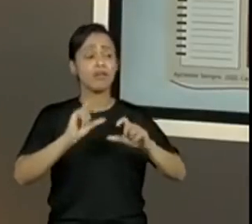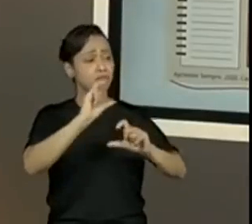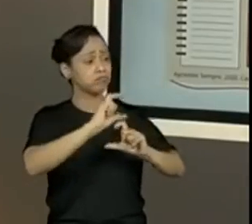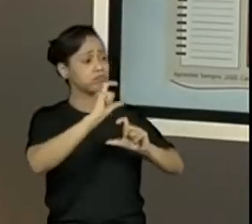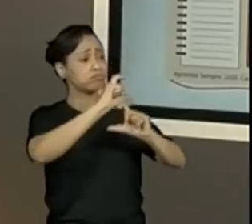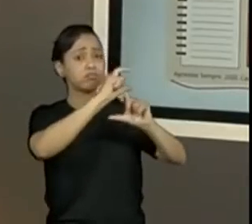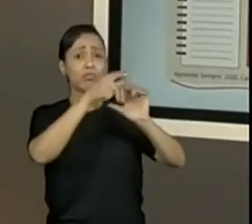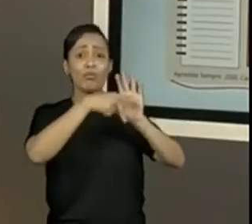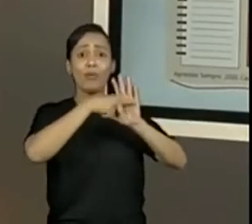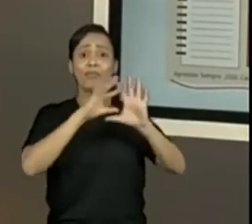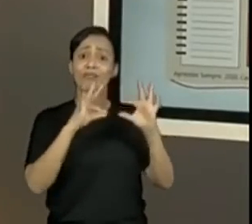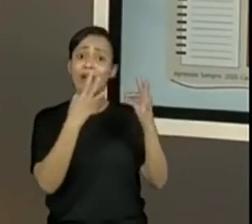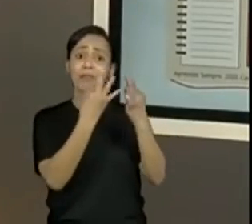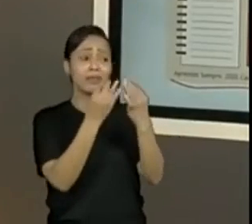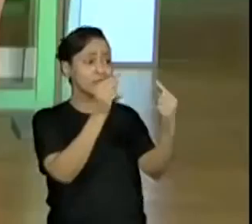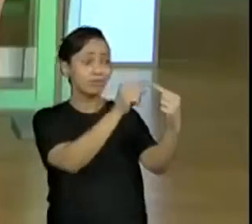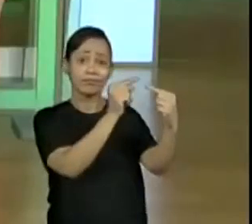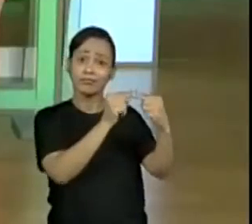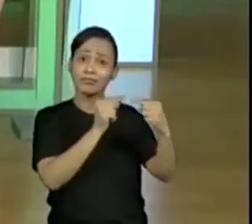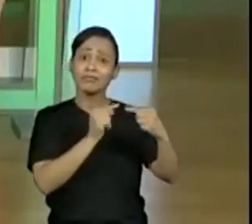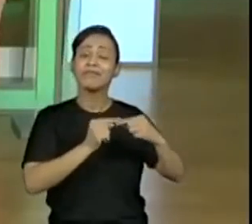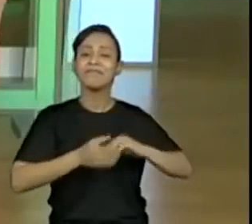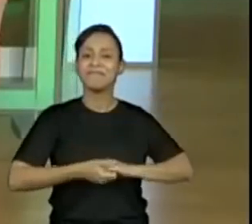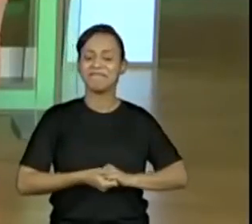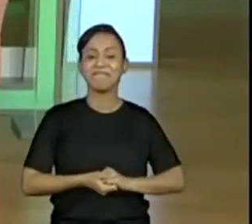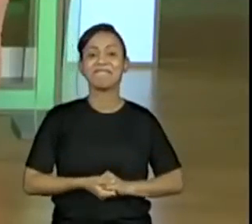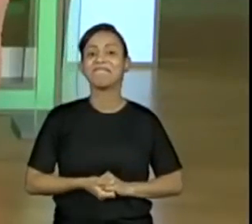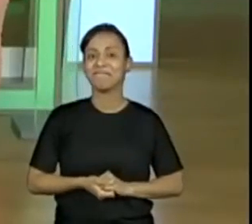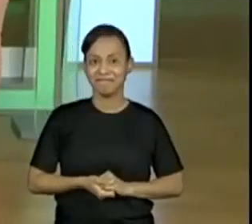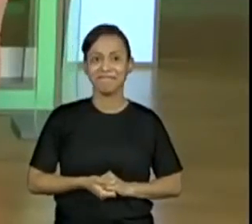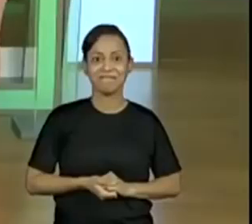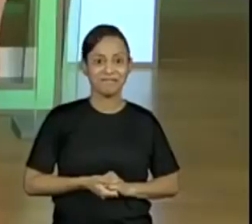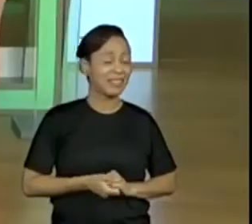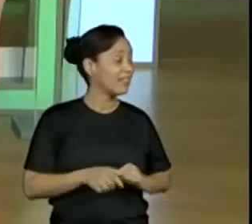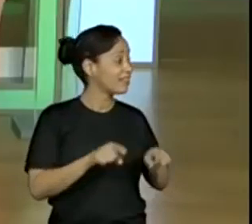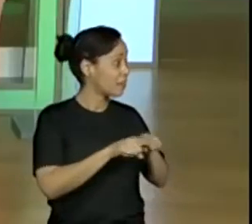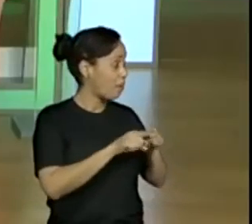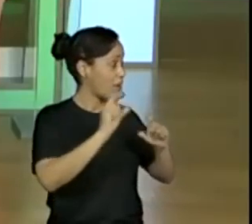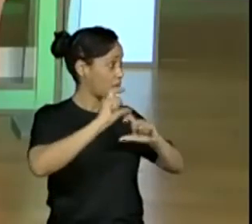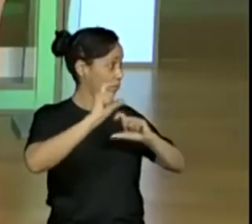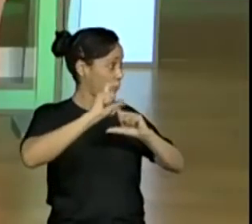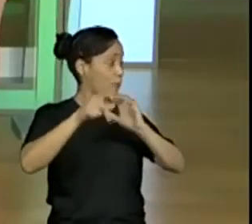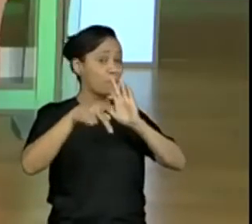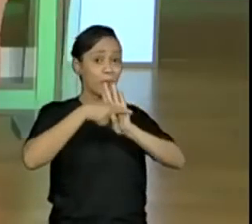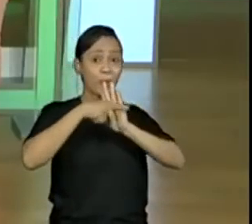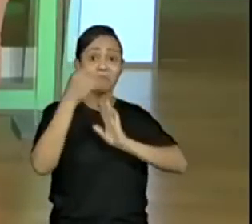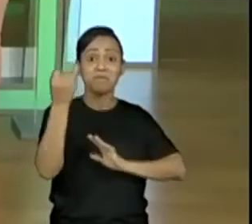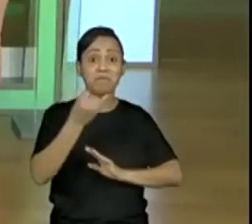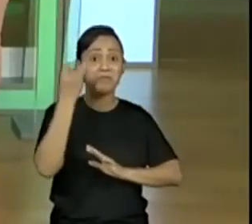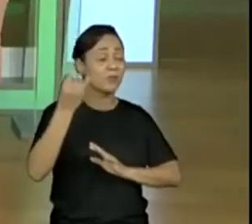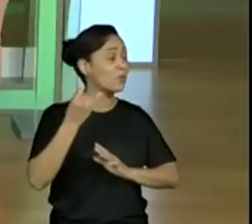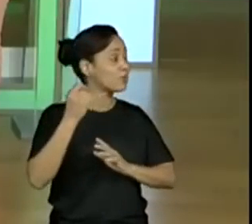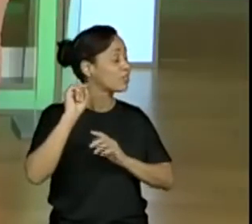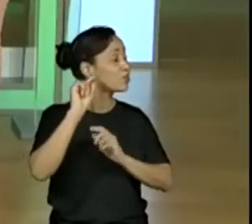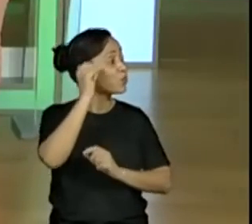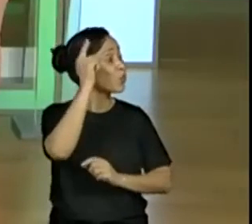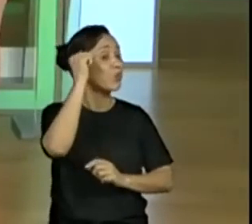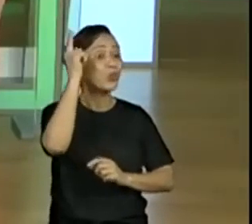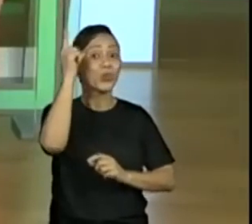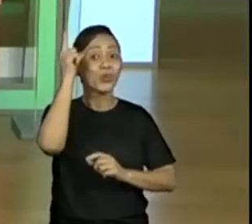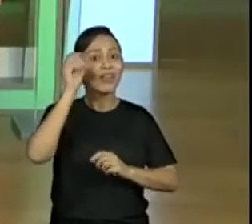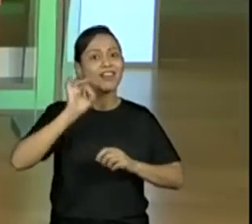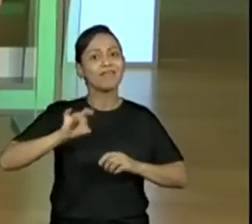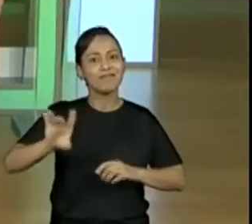É, as quadrinhas são sempre muito importantes, fazem parte da cultura popular e a gente está sempre recitando.